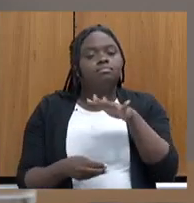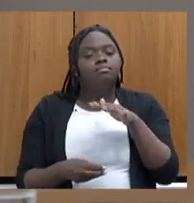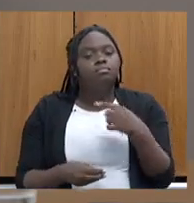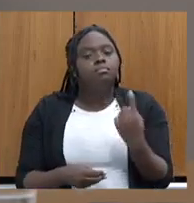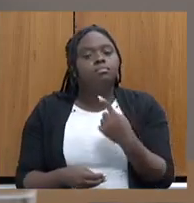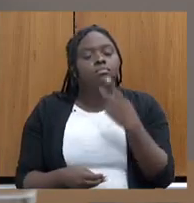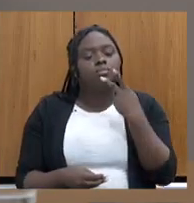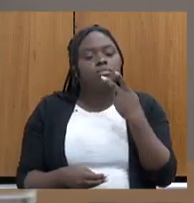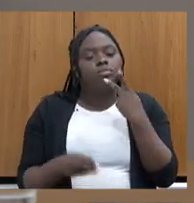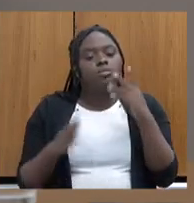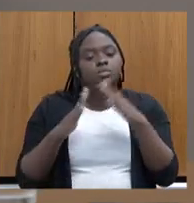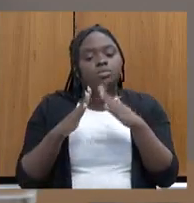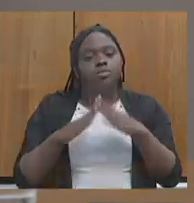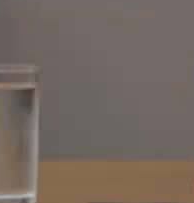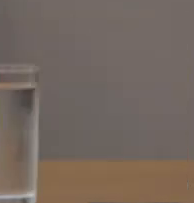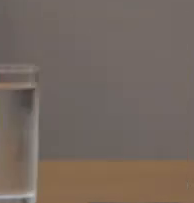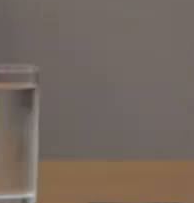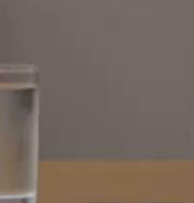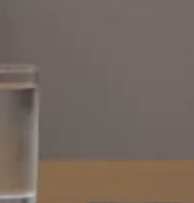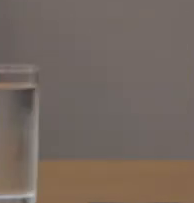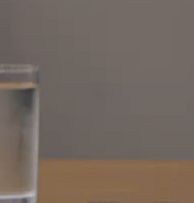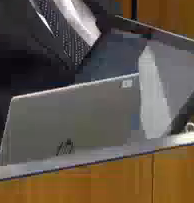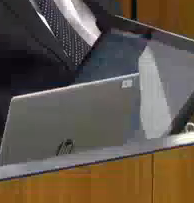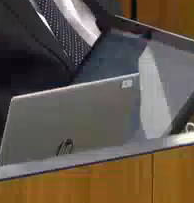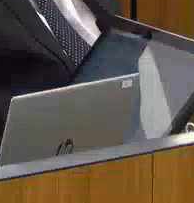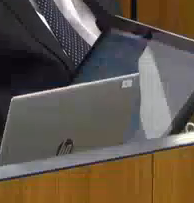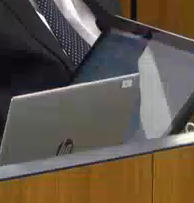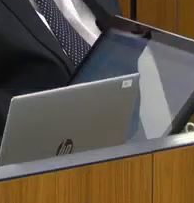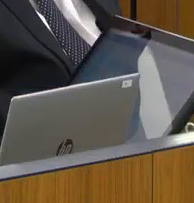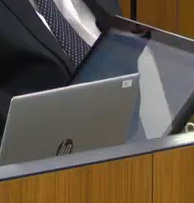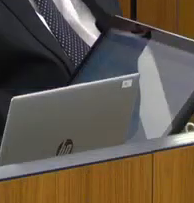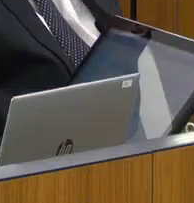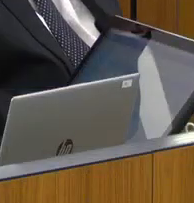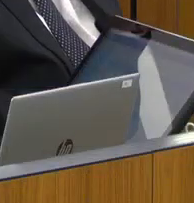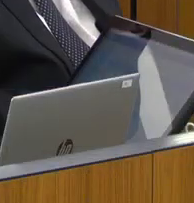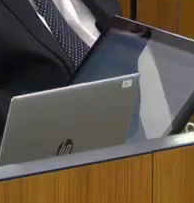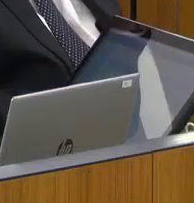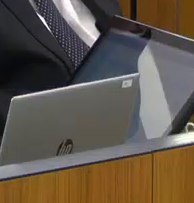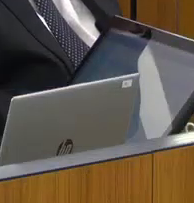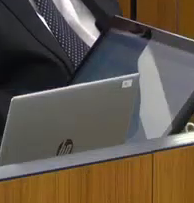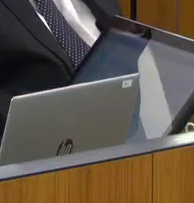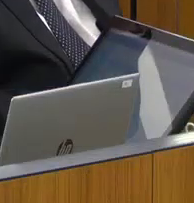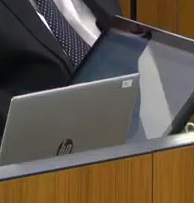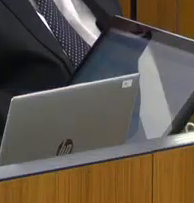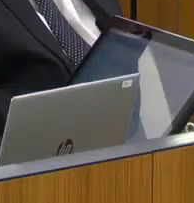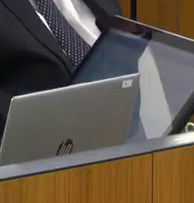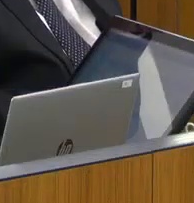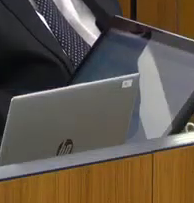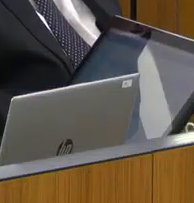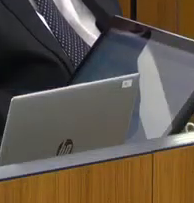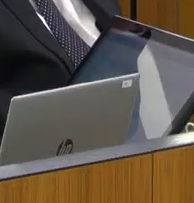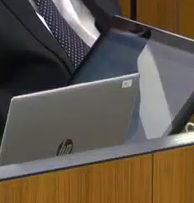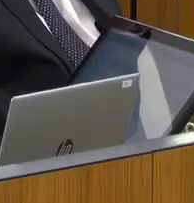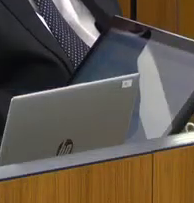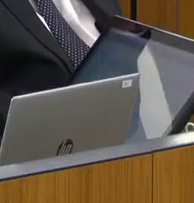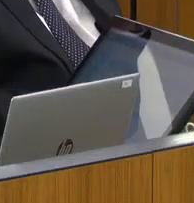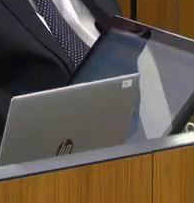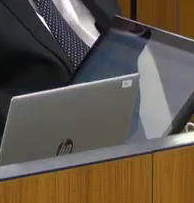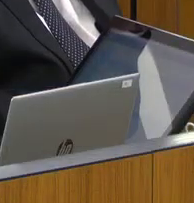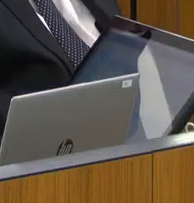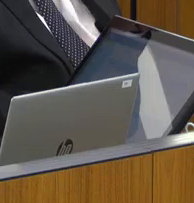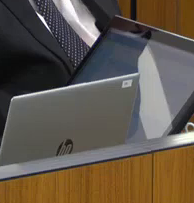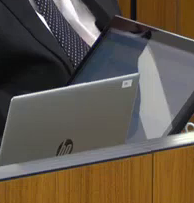chamamos de moradia primeiro. Um conjunto de moradia primeiro para essas pessoas saírem e irem para essas casas.